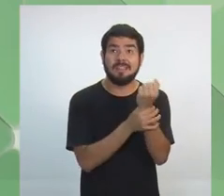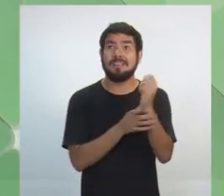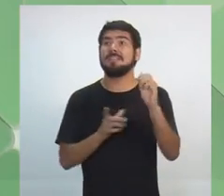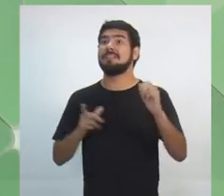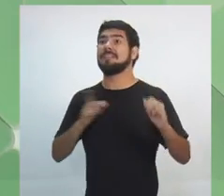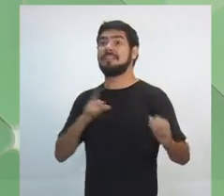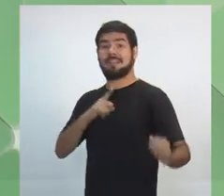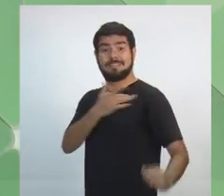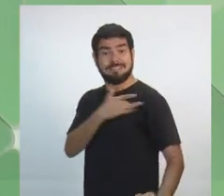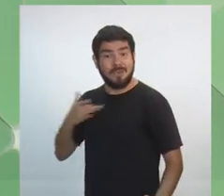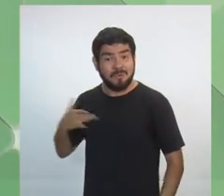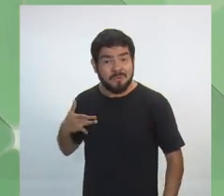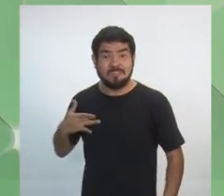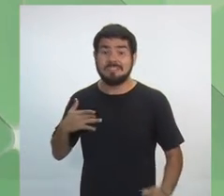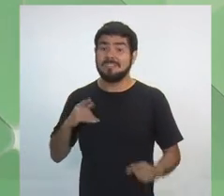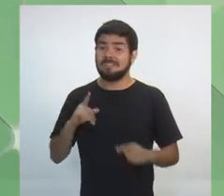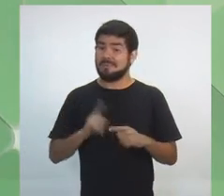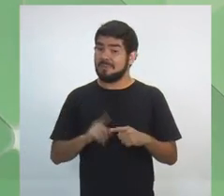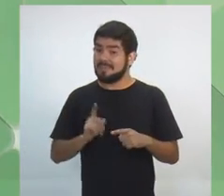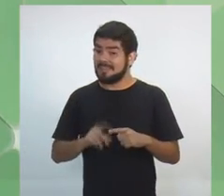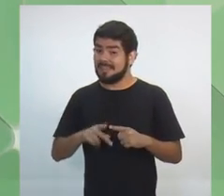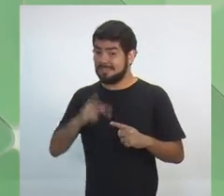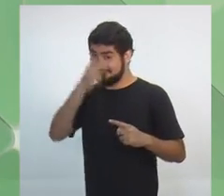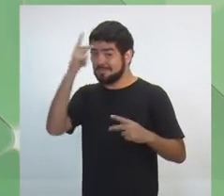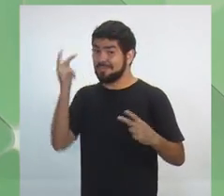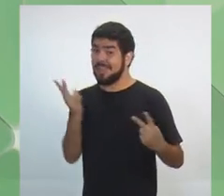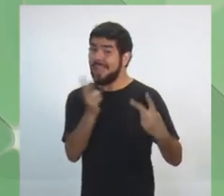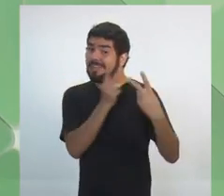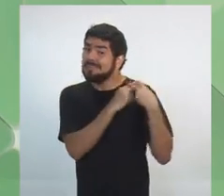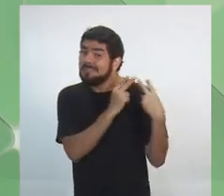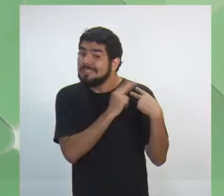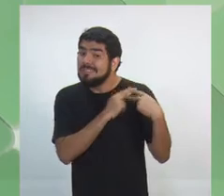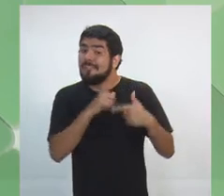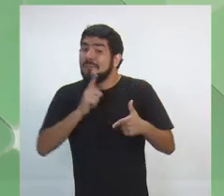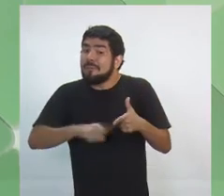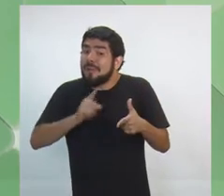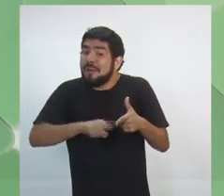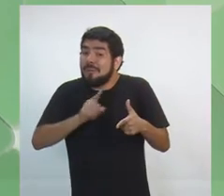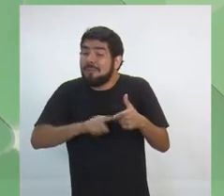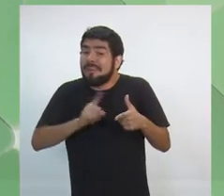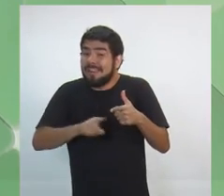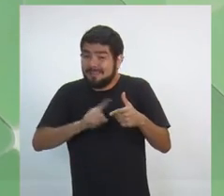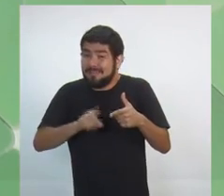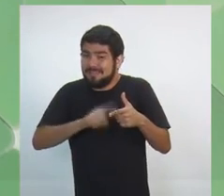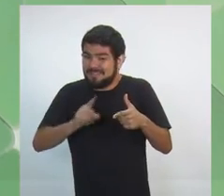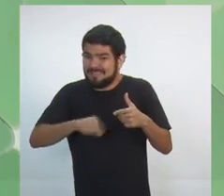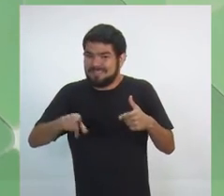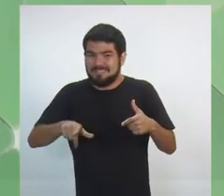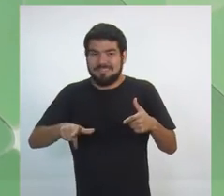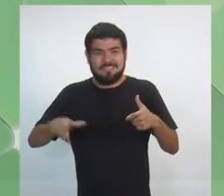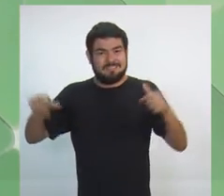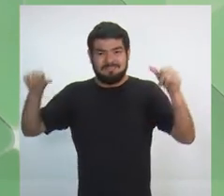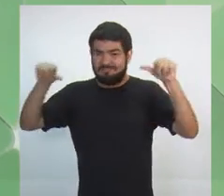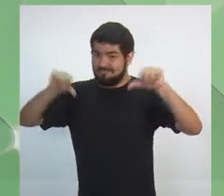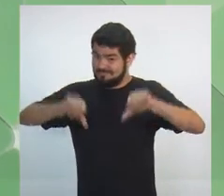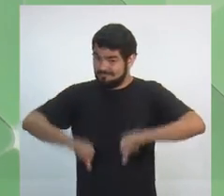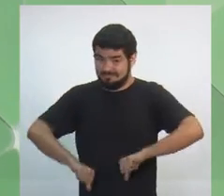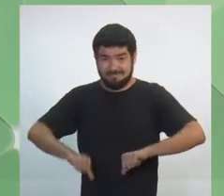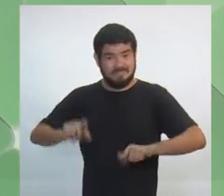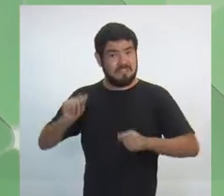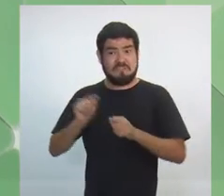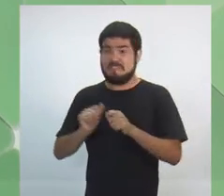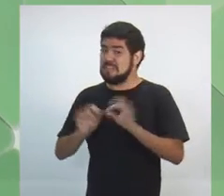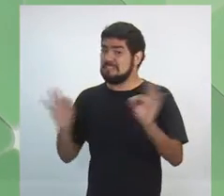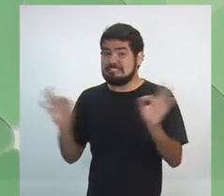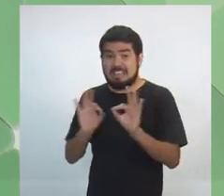tenha saúde. Porque aqueles que são os responsáveis pelo caos ou os responsáveis por não terem feito as coisas que nós